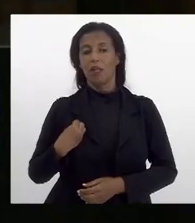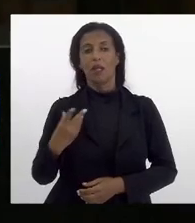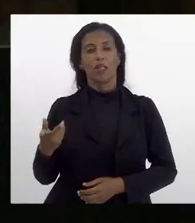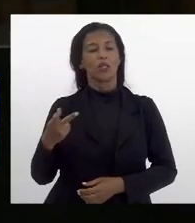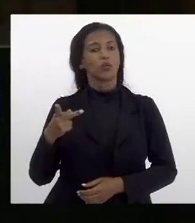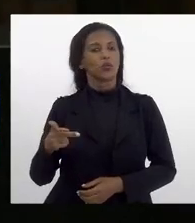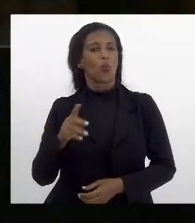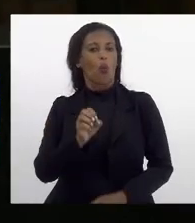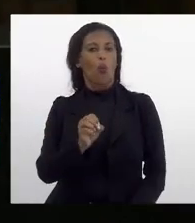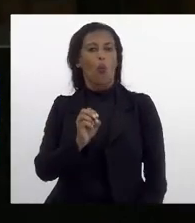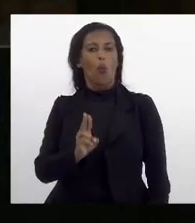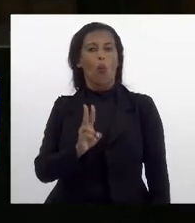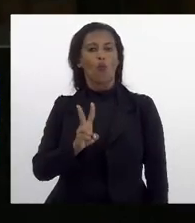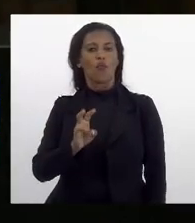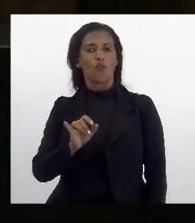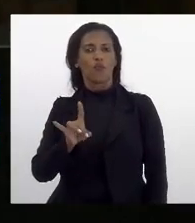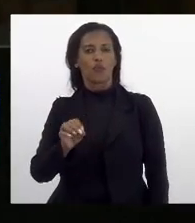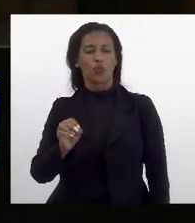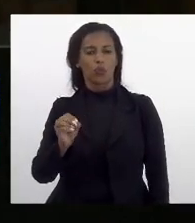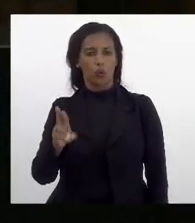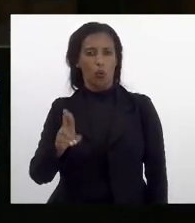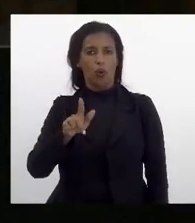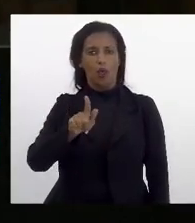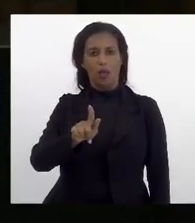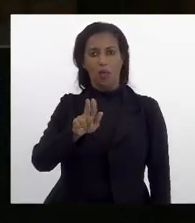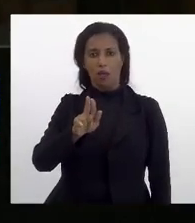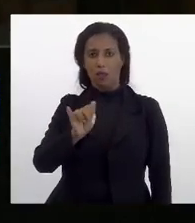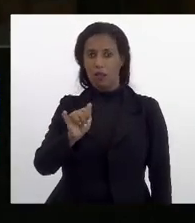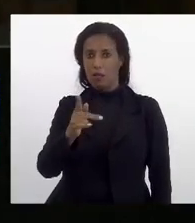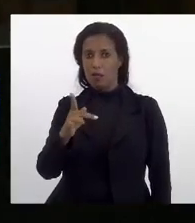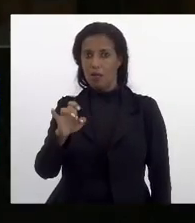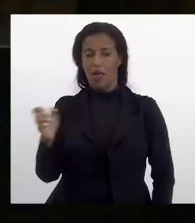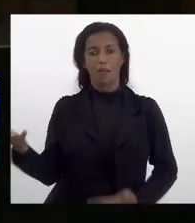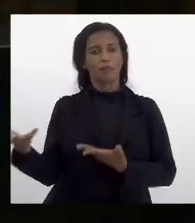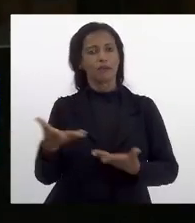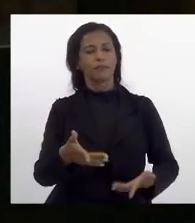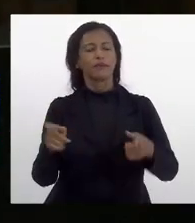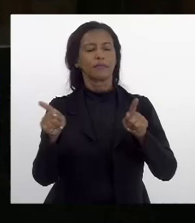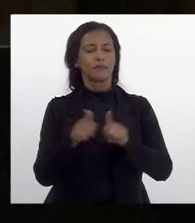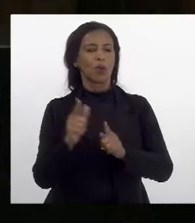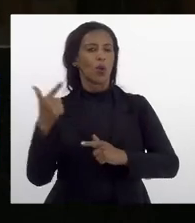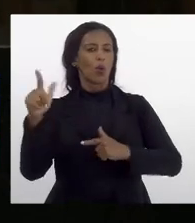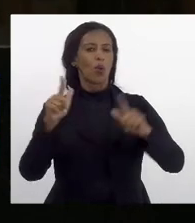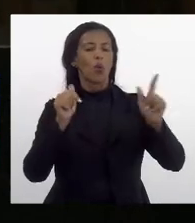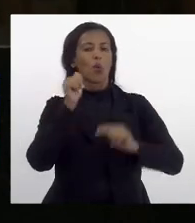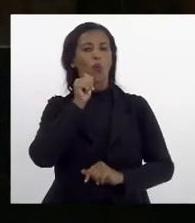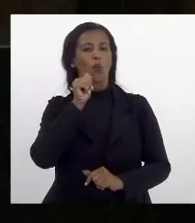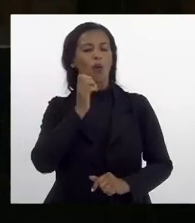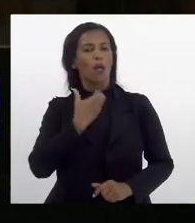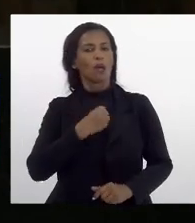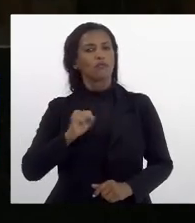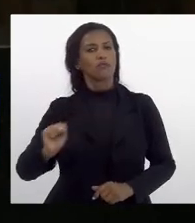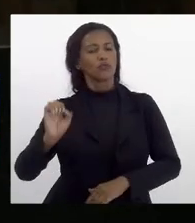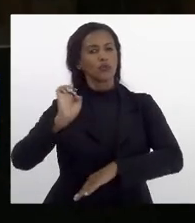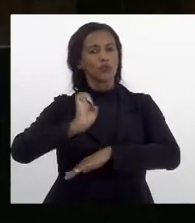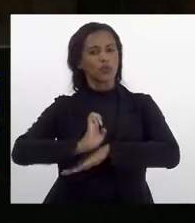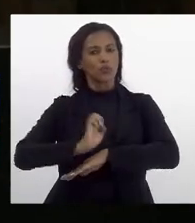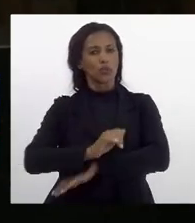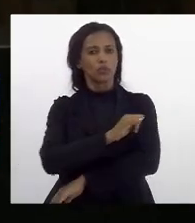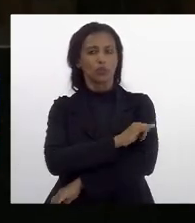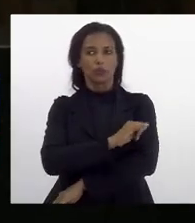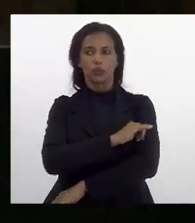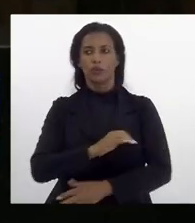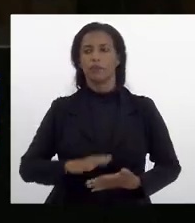o ouvidor Guilherme Pimentel trazendo também outras mulheres de axé do estado do Rio de